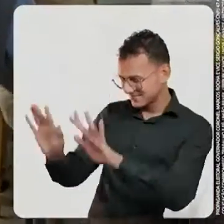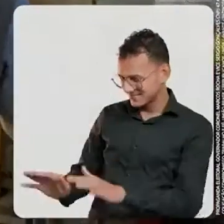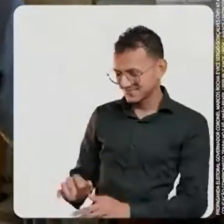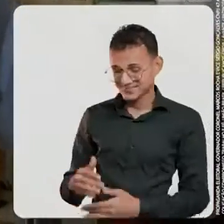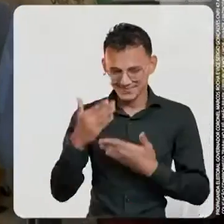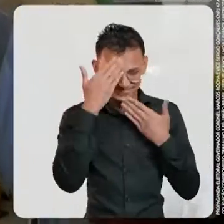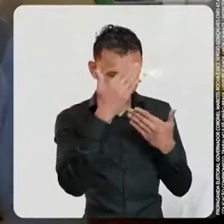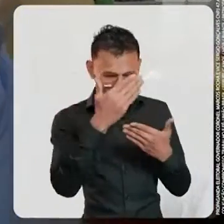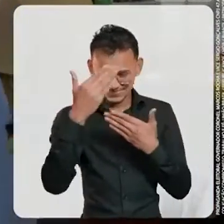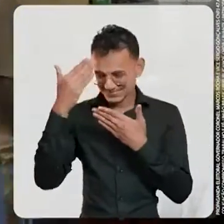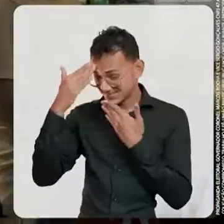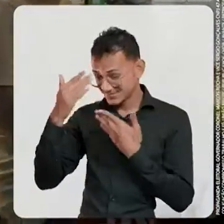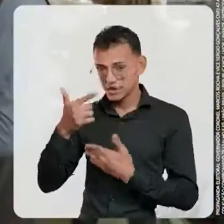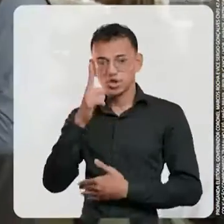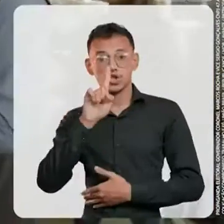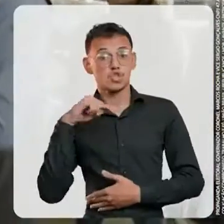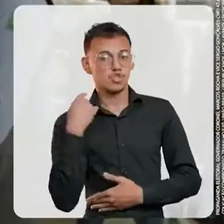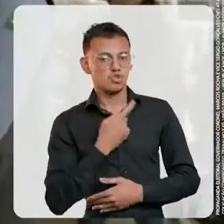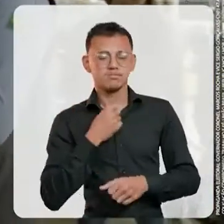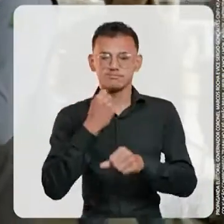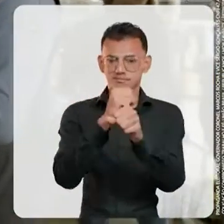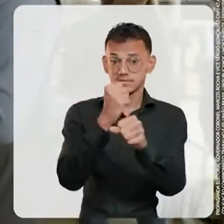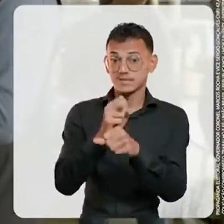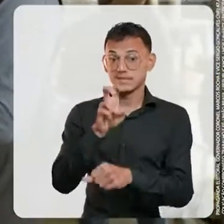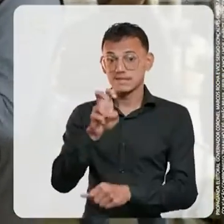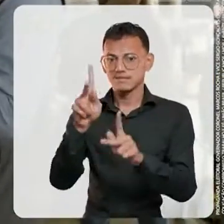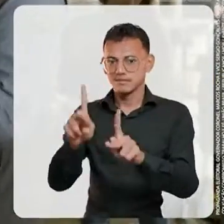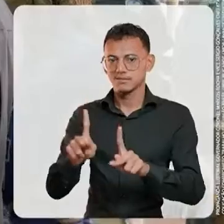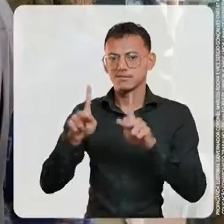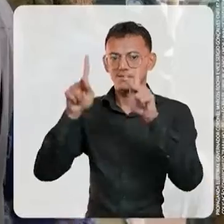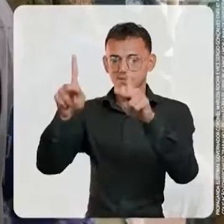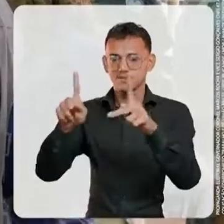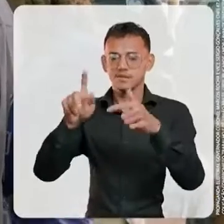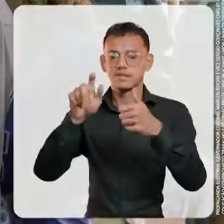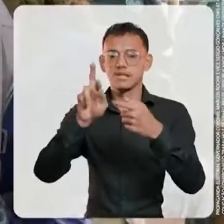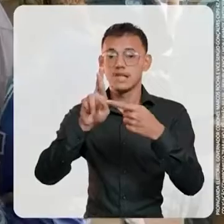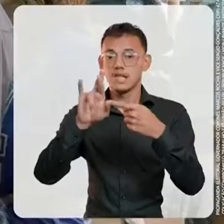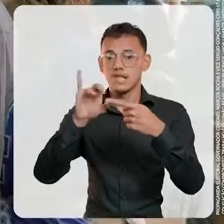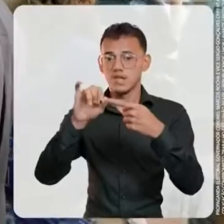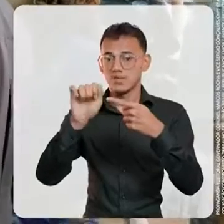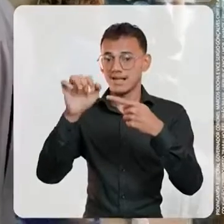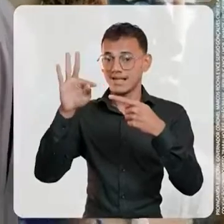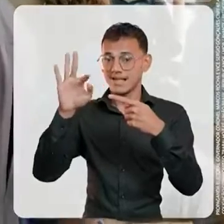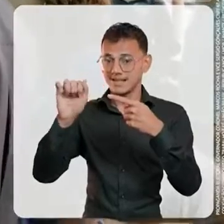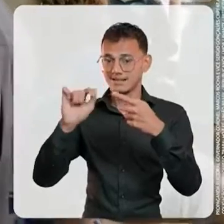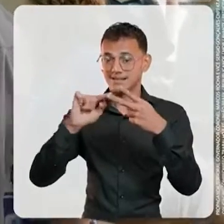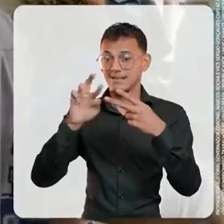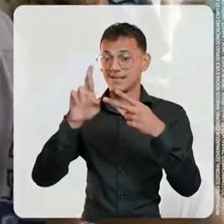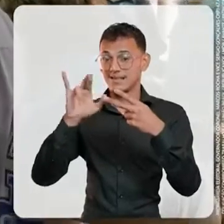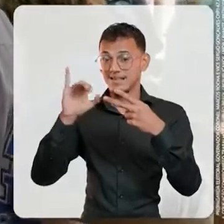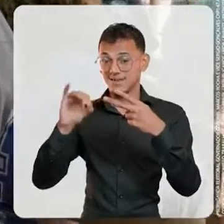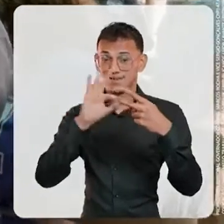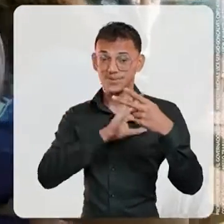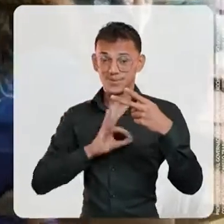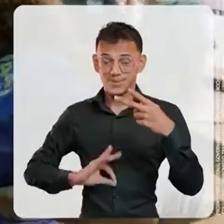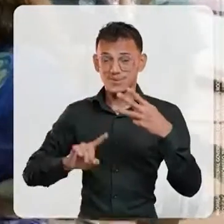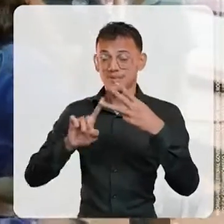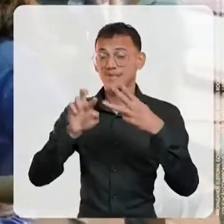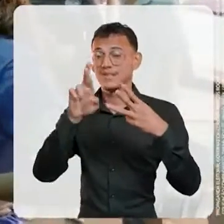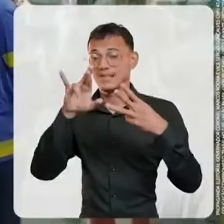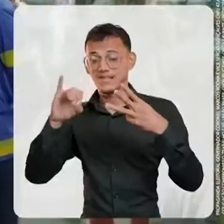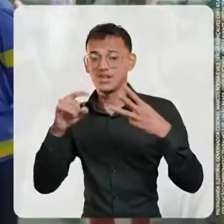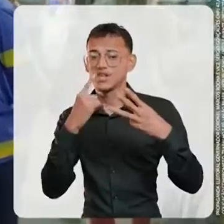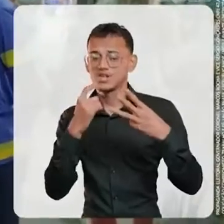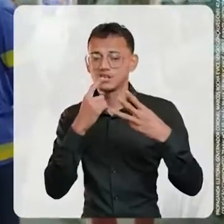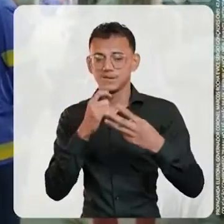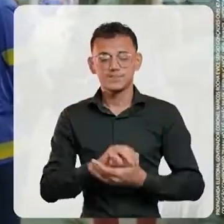dia, tudo bem? Vamos lá. Estamos construindo cinco pontes, Rio da Anta, Rio da Onça, Rio Vermelho.